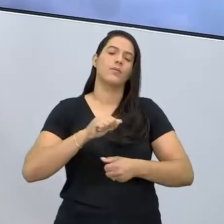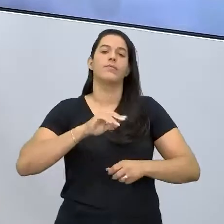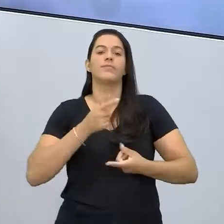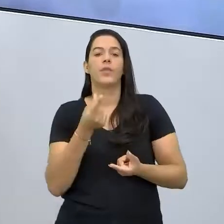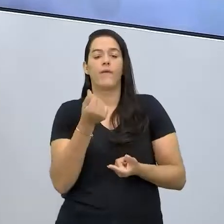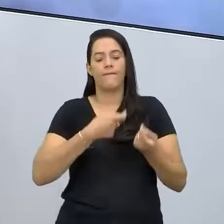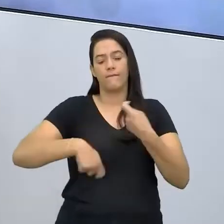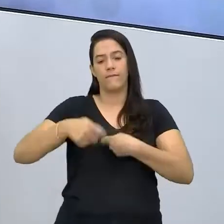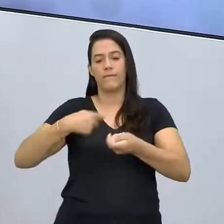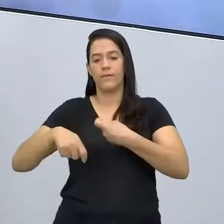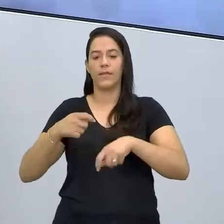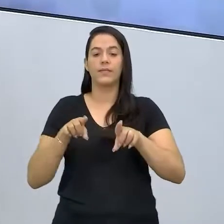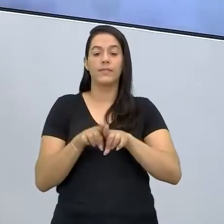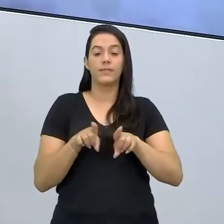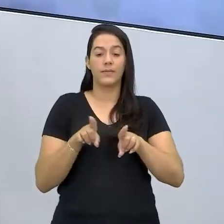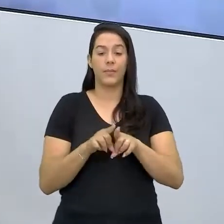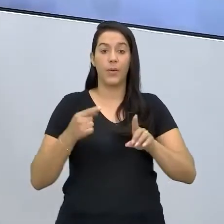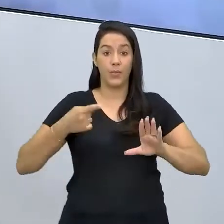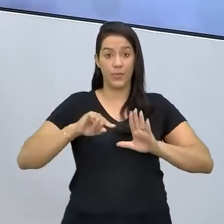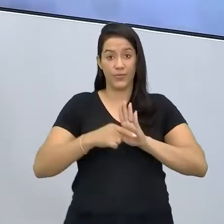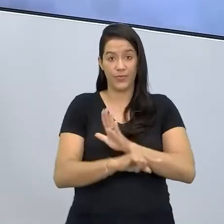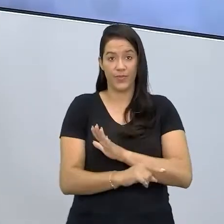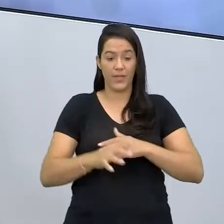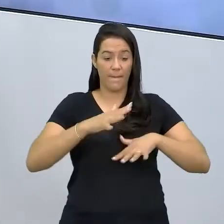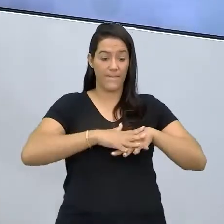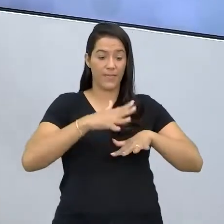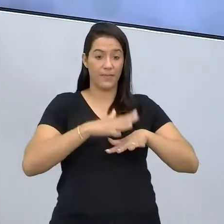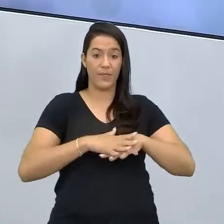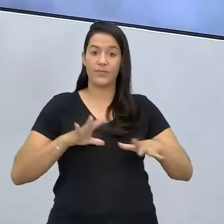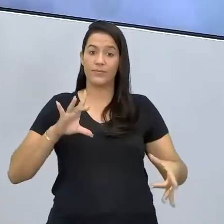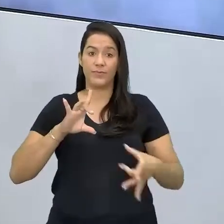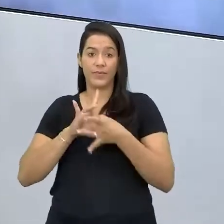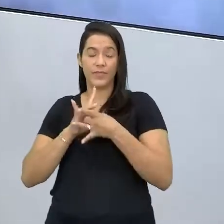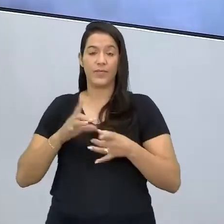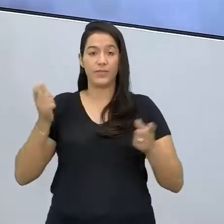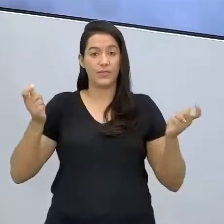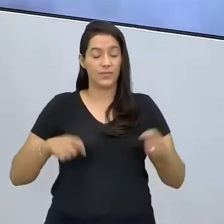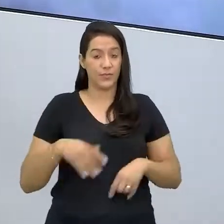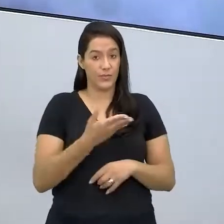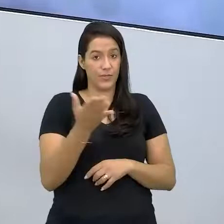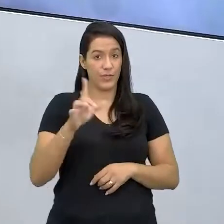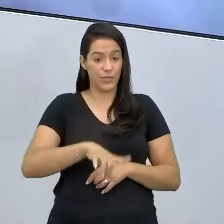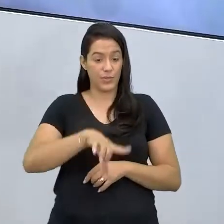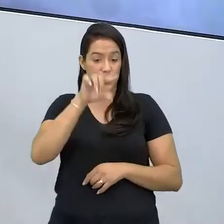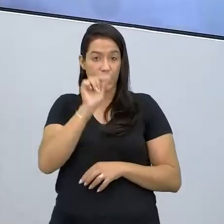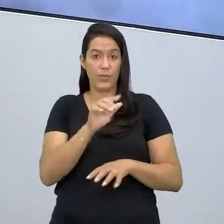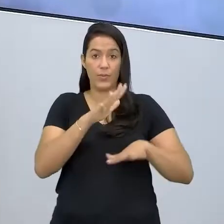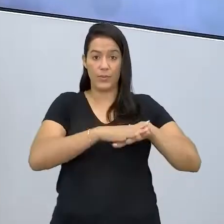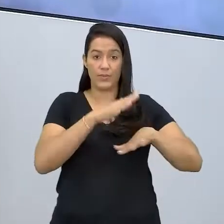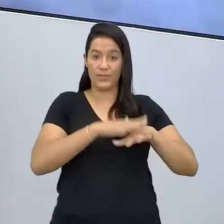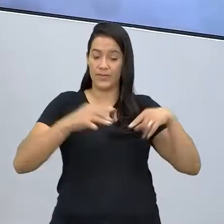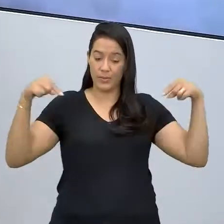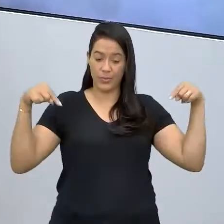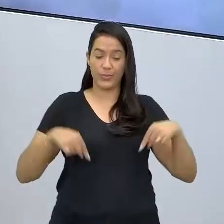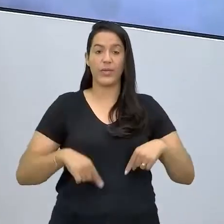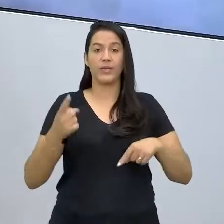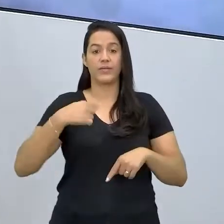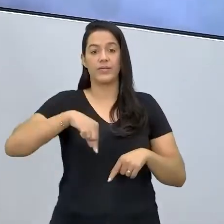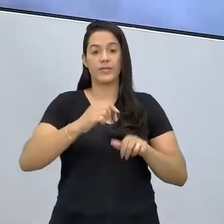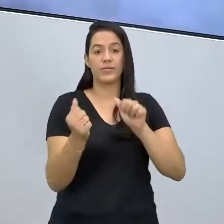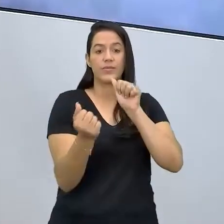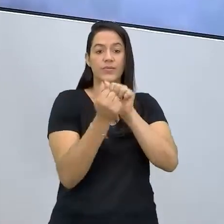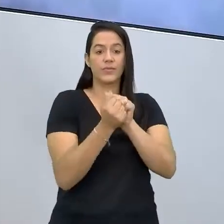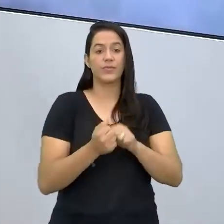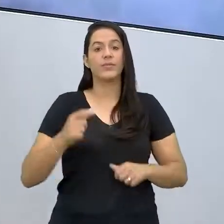sua vez faz parte do aprofundamento Matemática Conectada. Então, se você escolheu Matemática Conectada, o lugar é aqui. Lembrando que